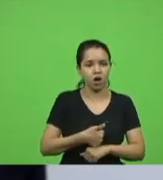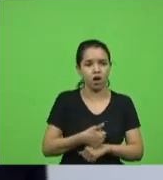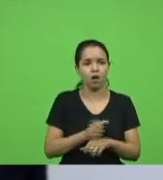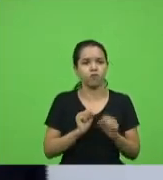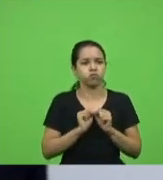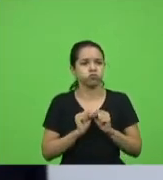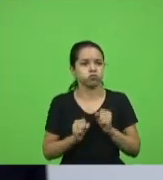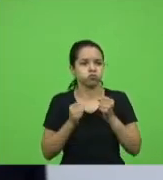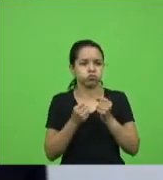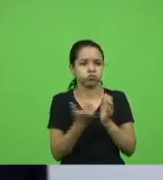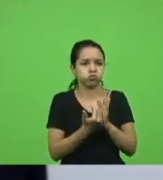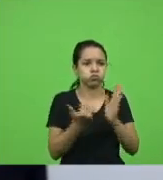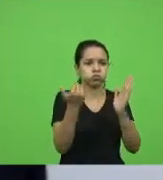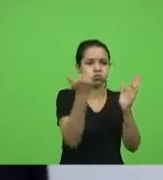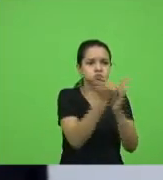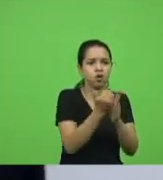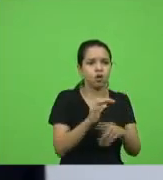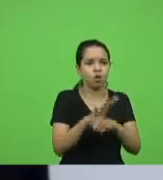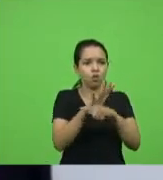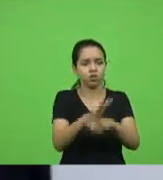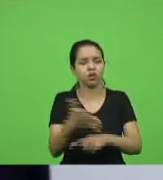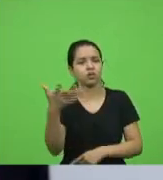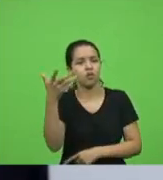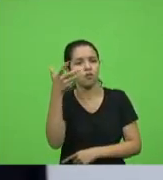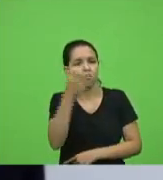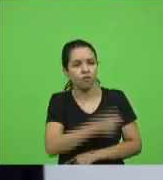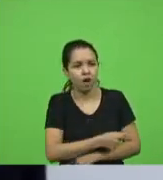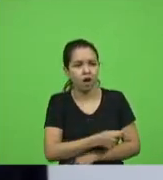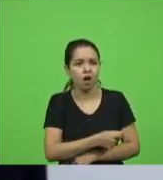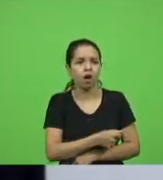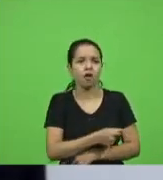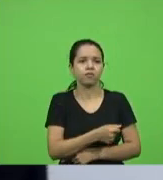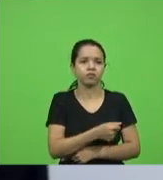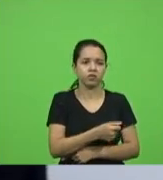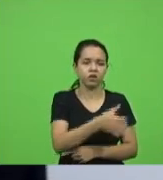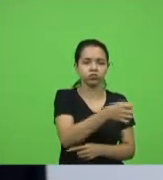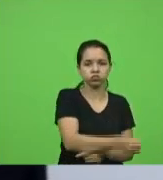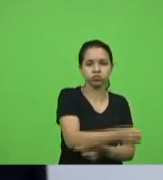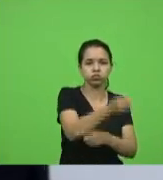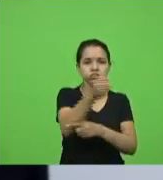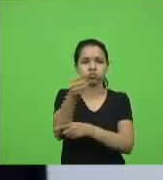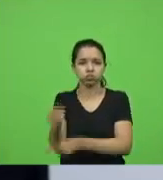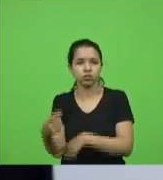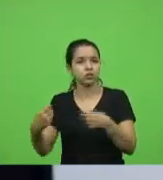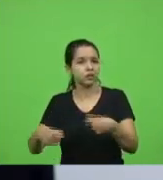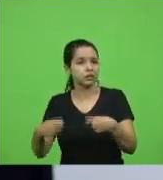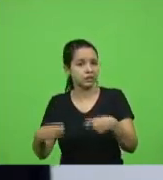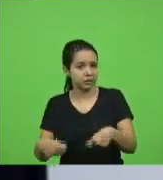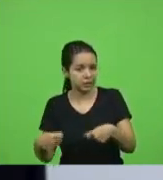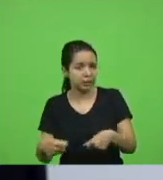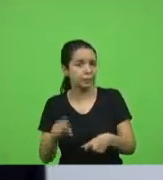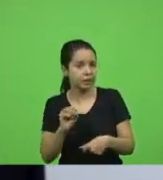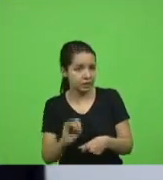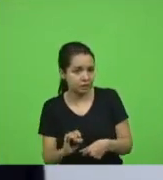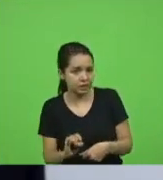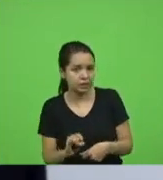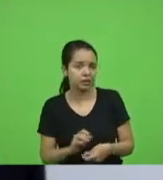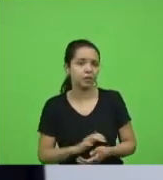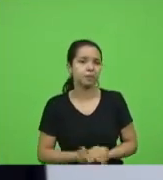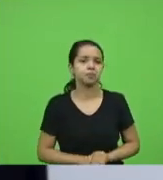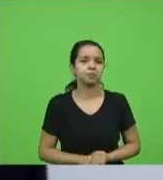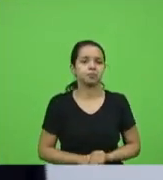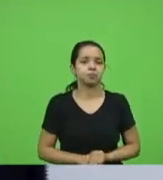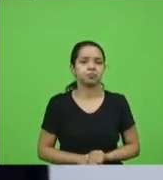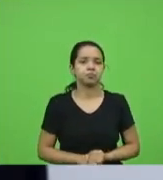impossível para salvar vão remover se precisar remover vão encontrar uma solução